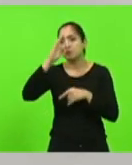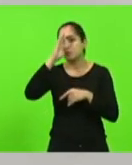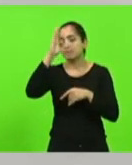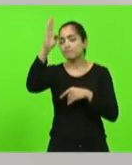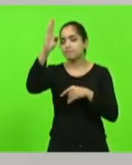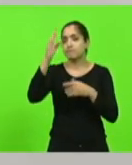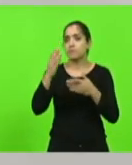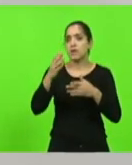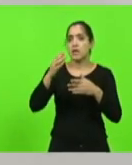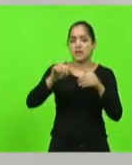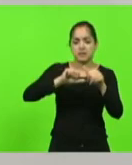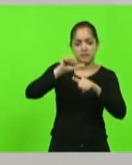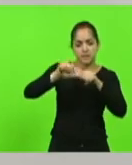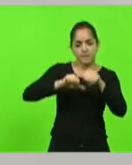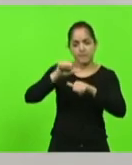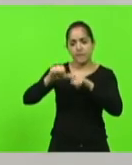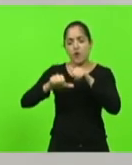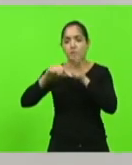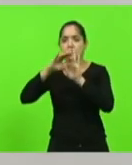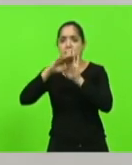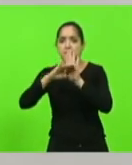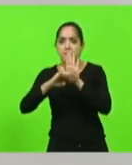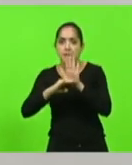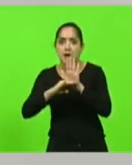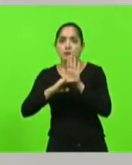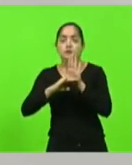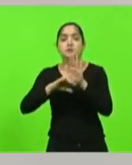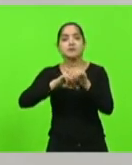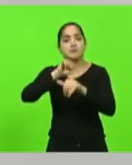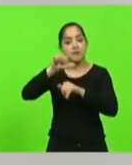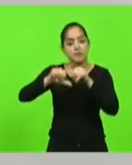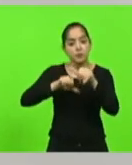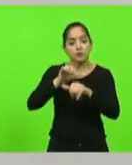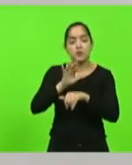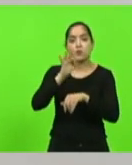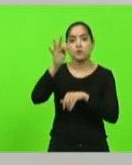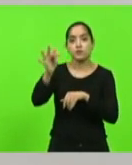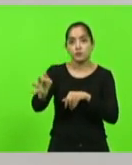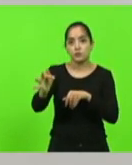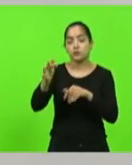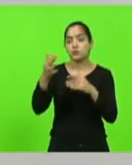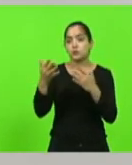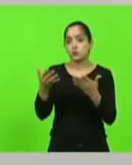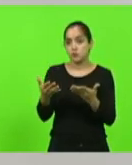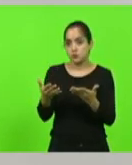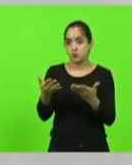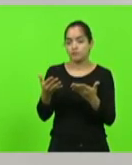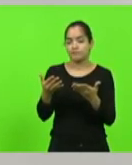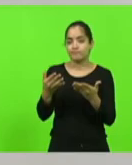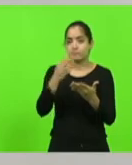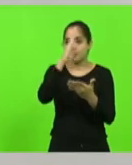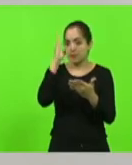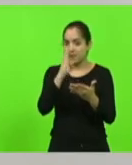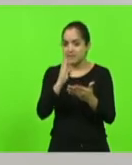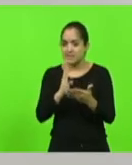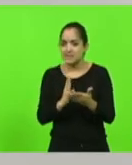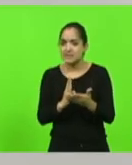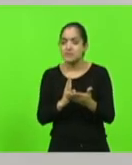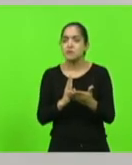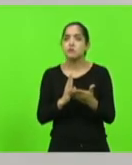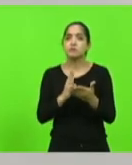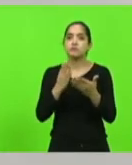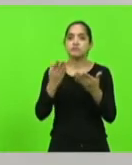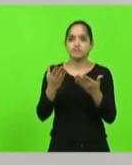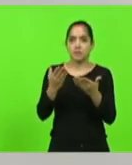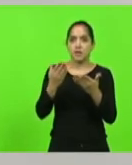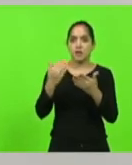as reformas, as pautas que podem mudar o nosso futuro, as pautas que podem fazer o Brasil sair da lanterninha do